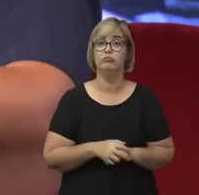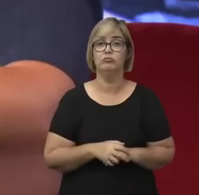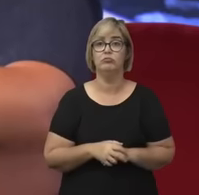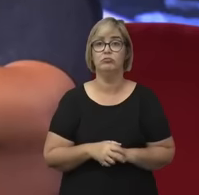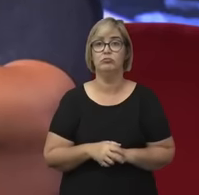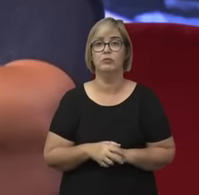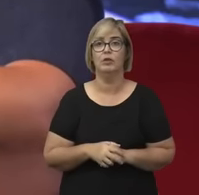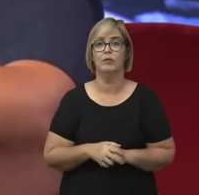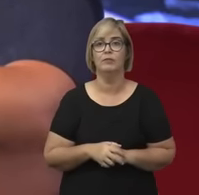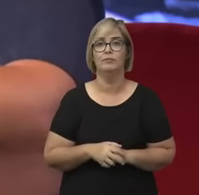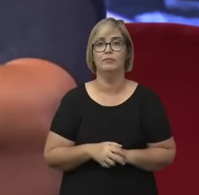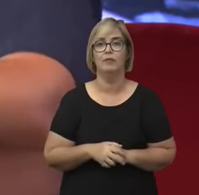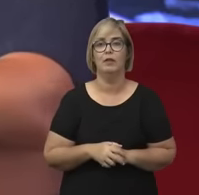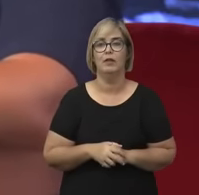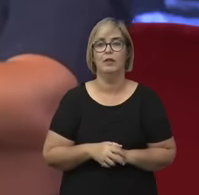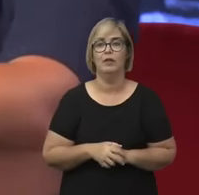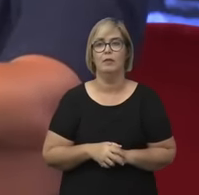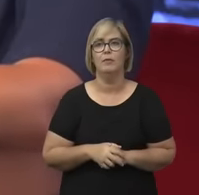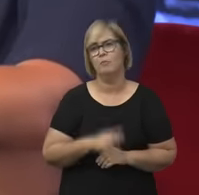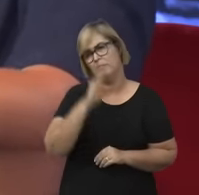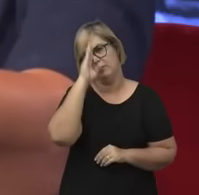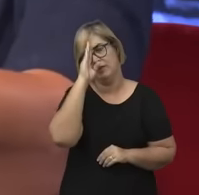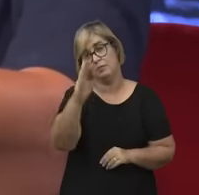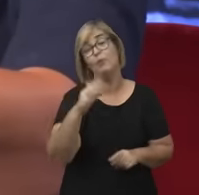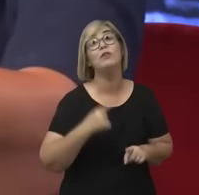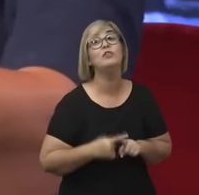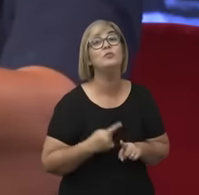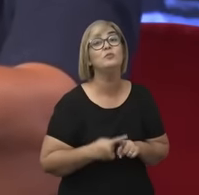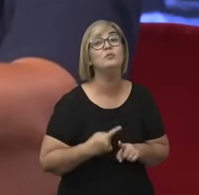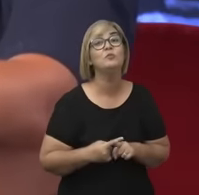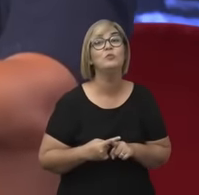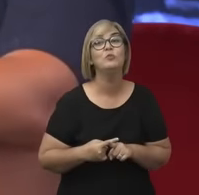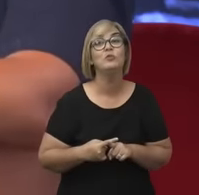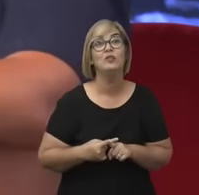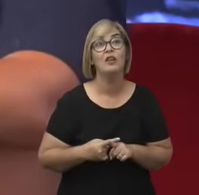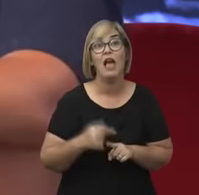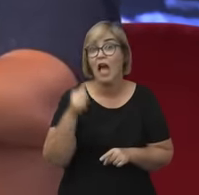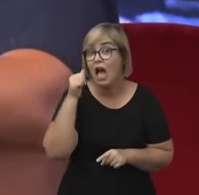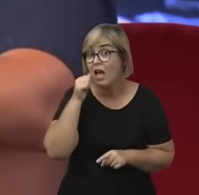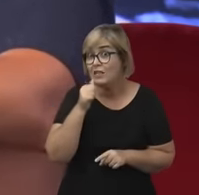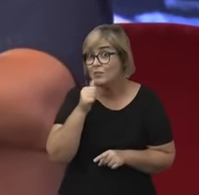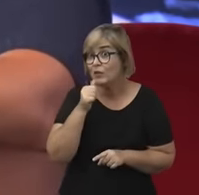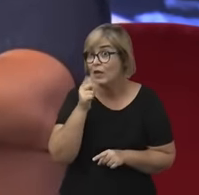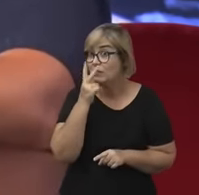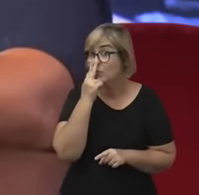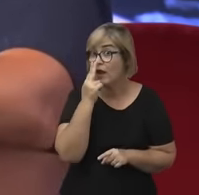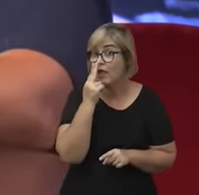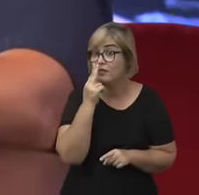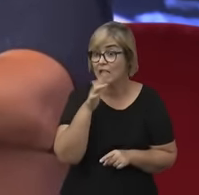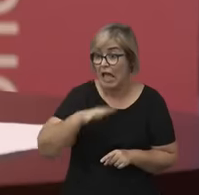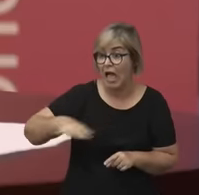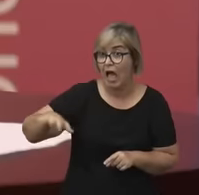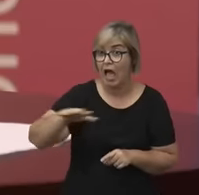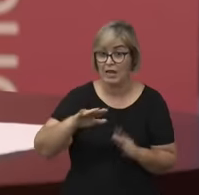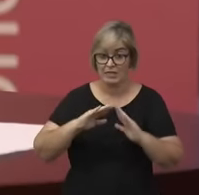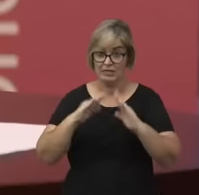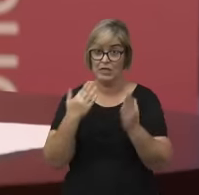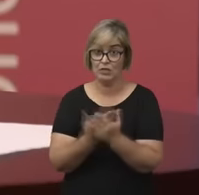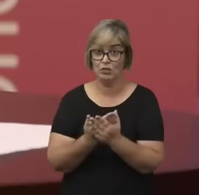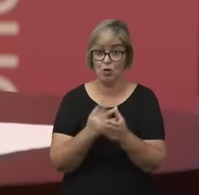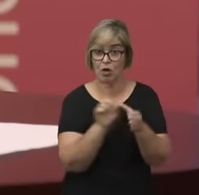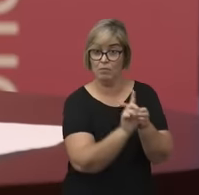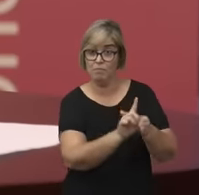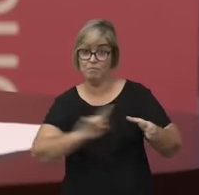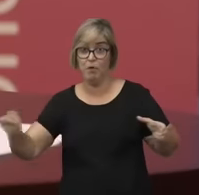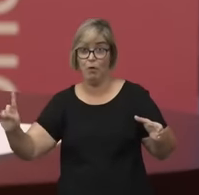nos grandes textos, principalmente porque as mulheres foram excluídas do ensino superior até o final do